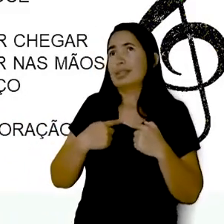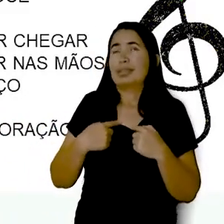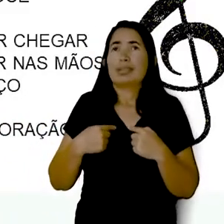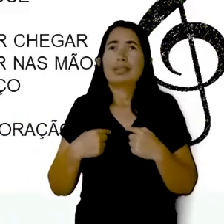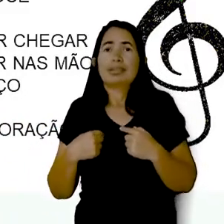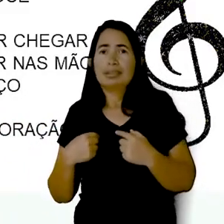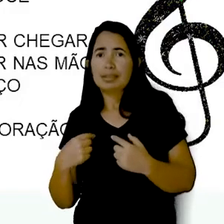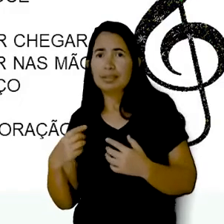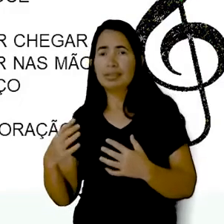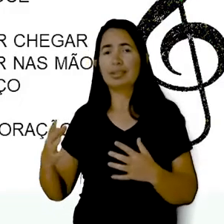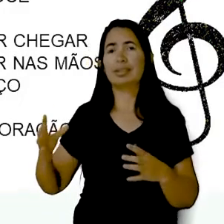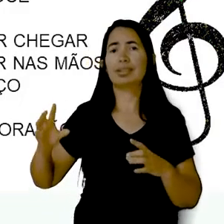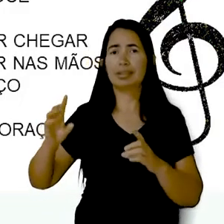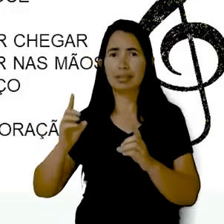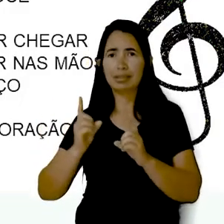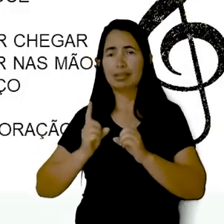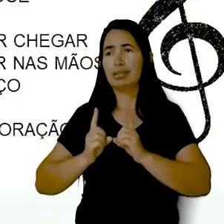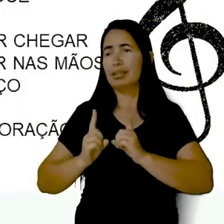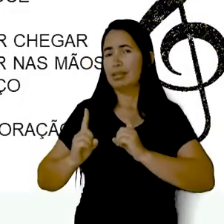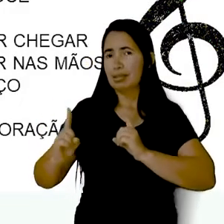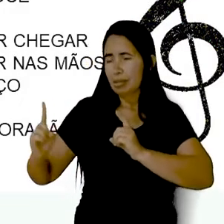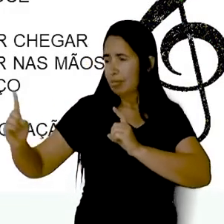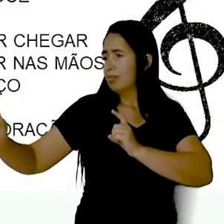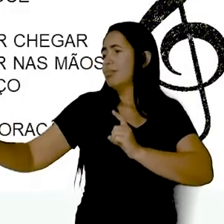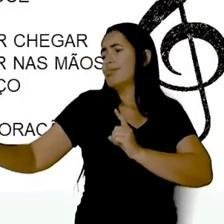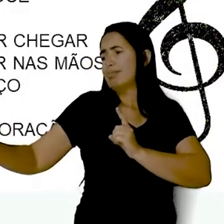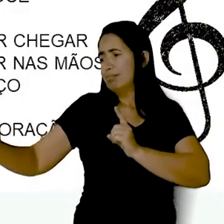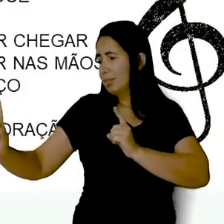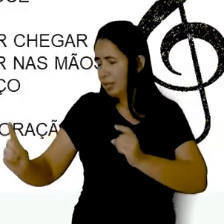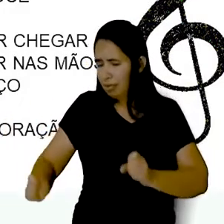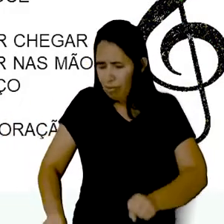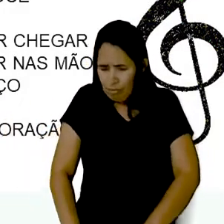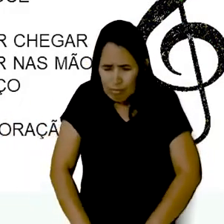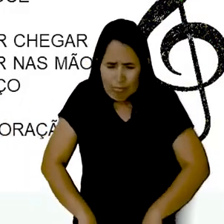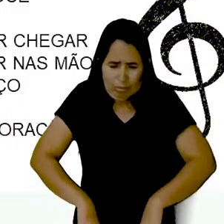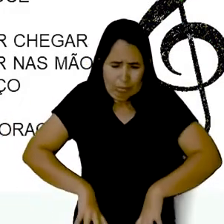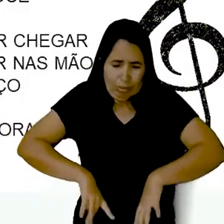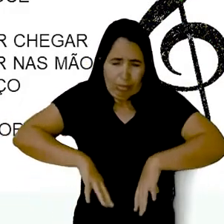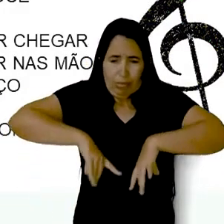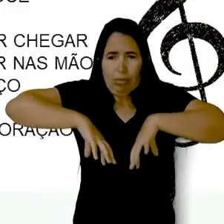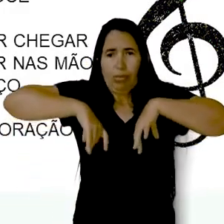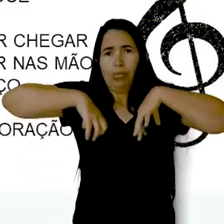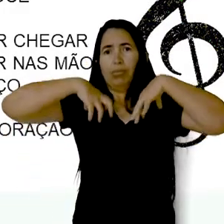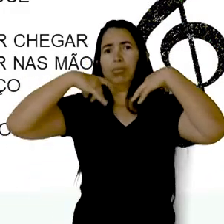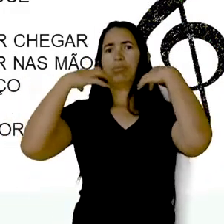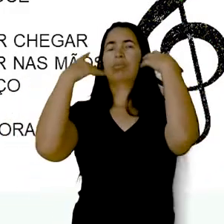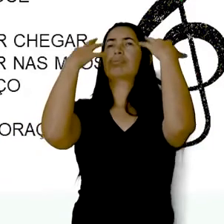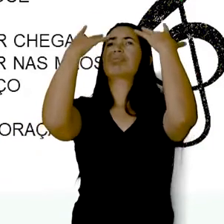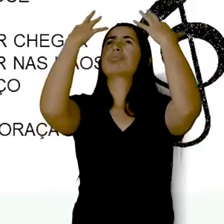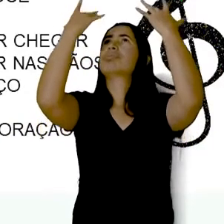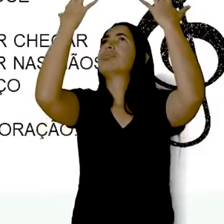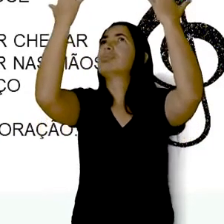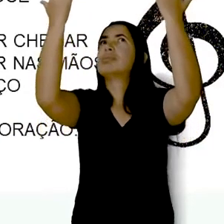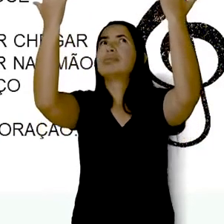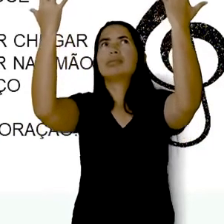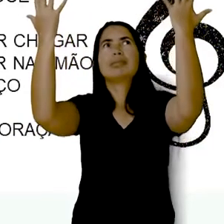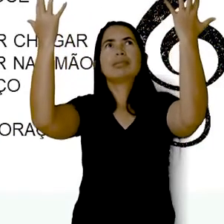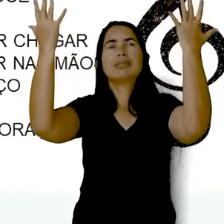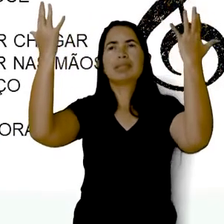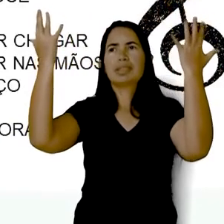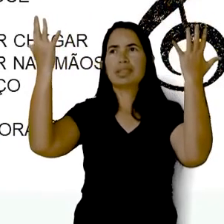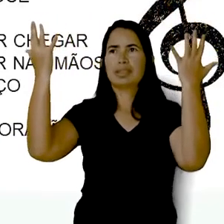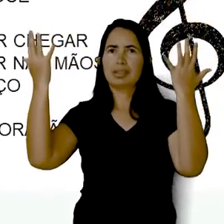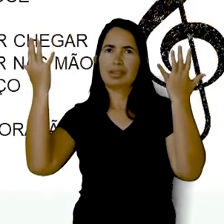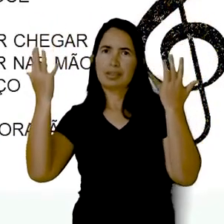Eu te quero a todo instante Nem mil alto-falantes vão poder falar por mim